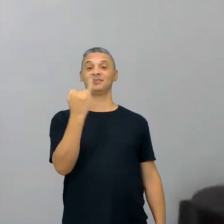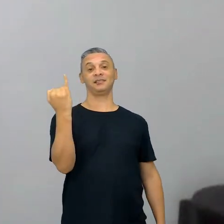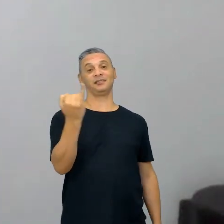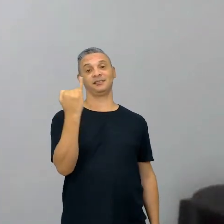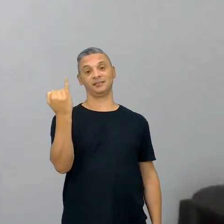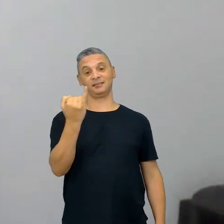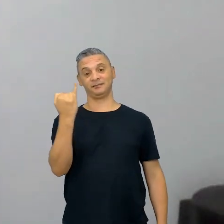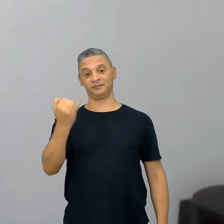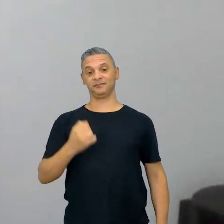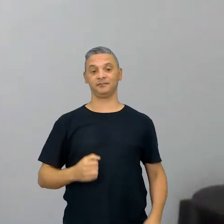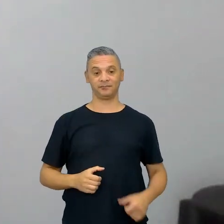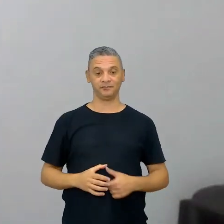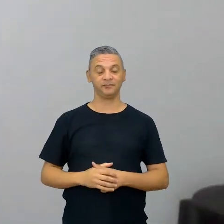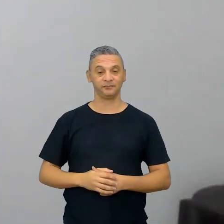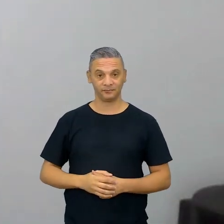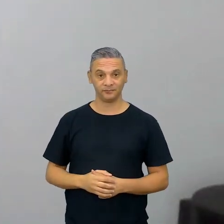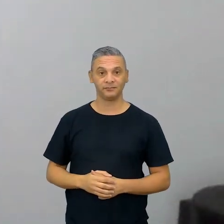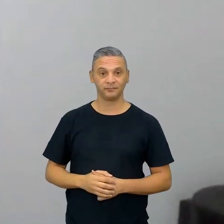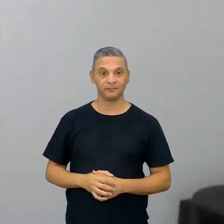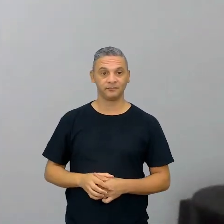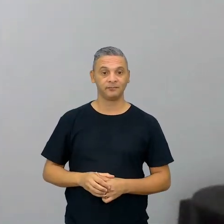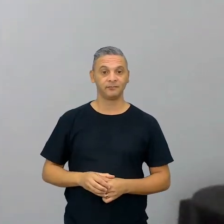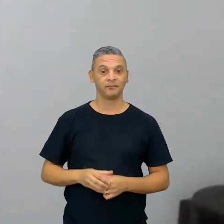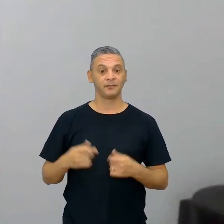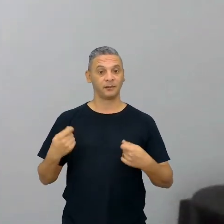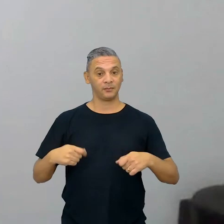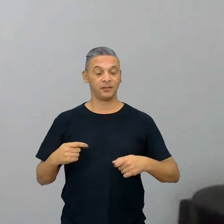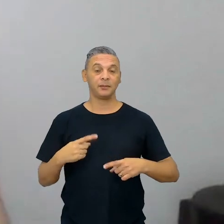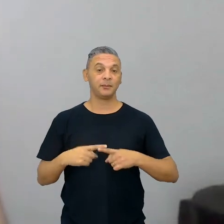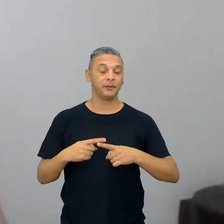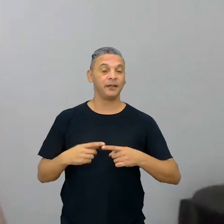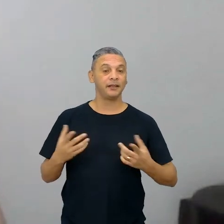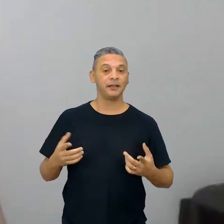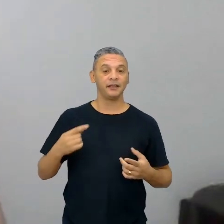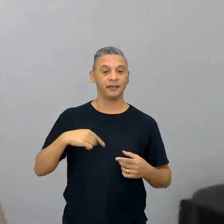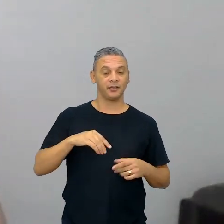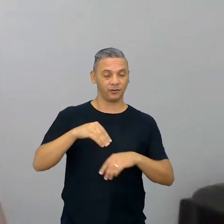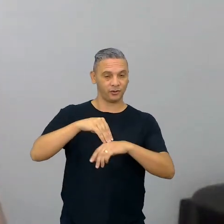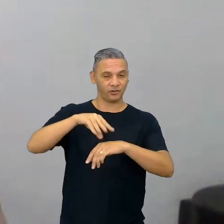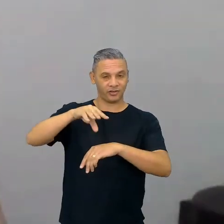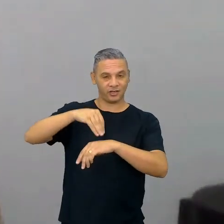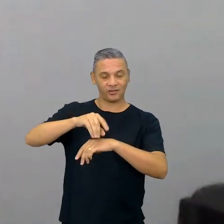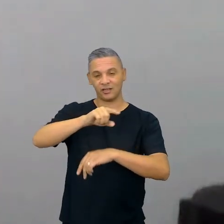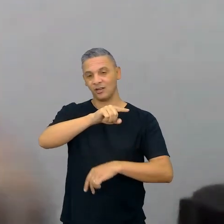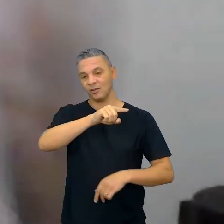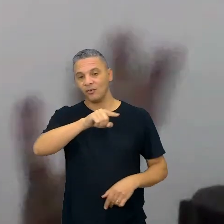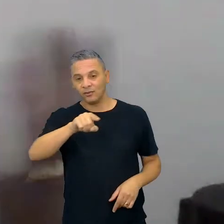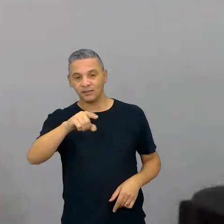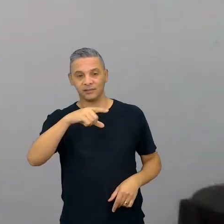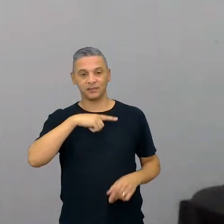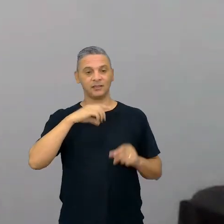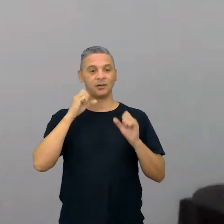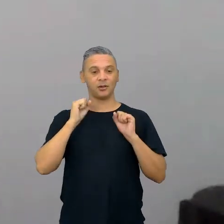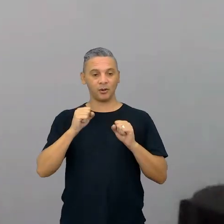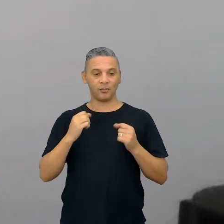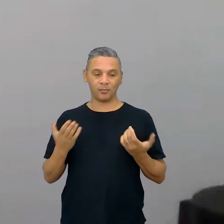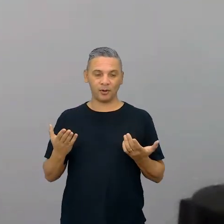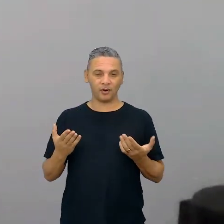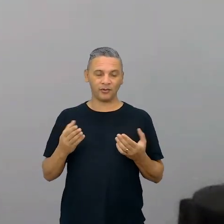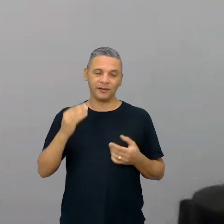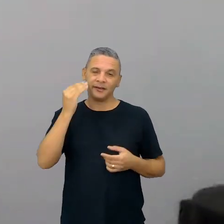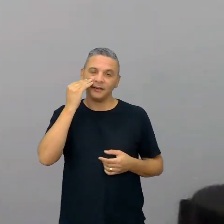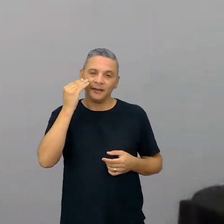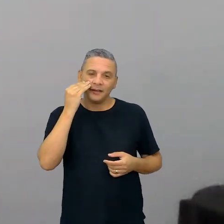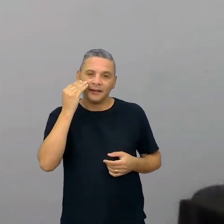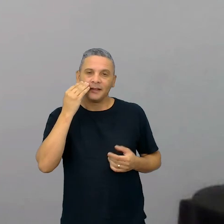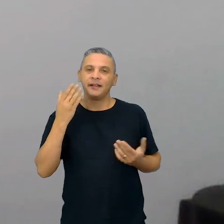nossos, com os nossos alunos, tá? Então, eu queria deixar aí para vocês essa dica, vamos tentar